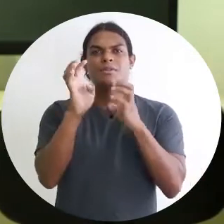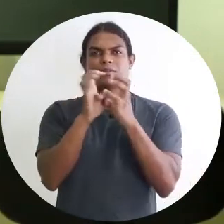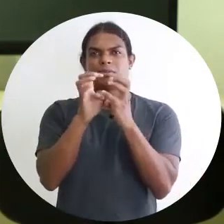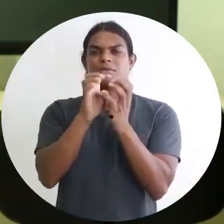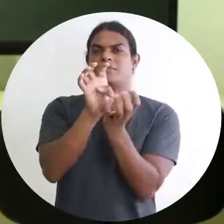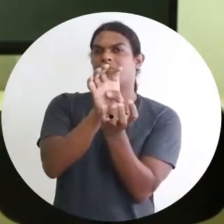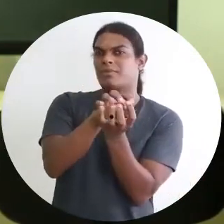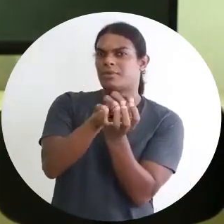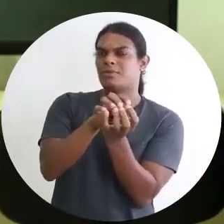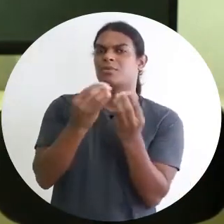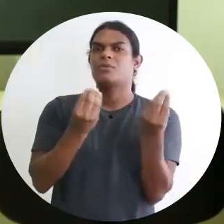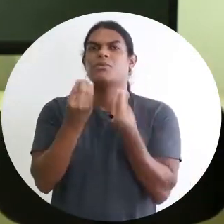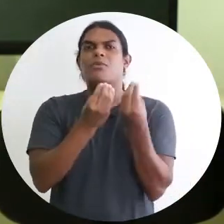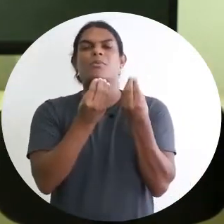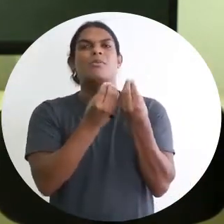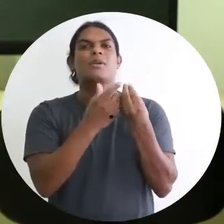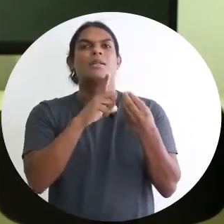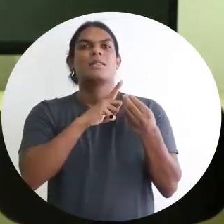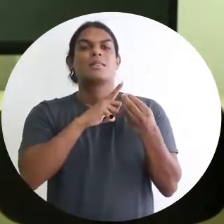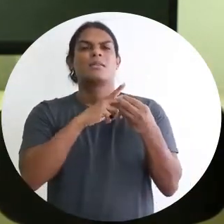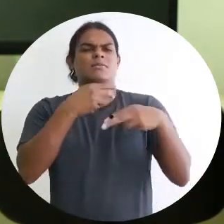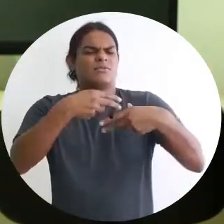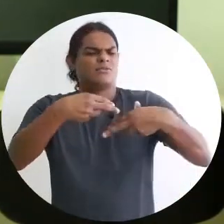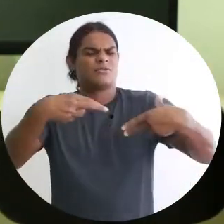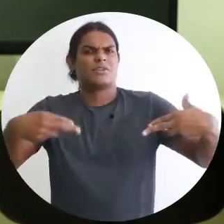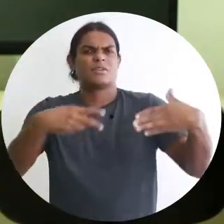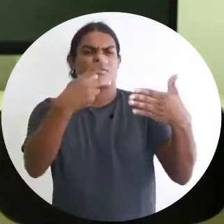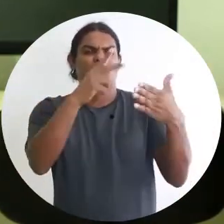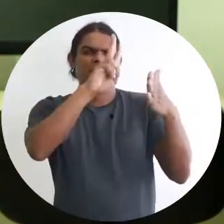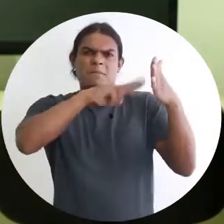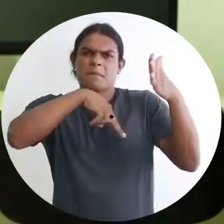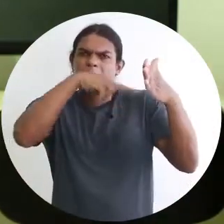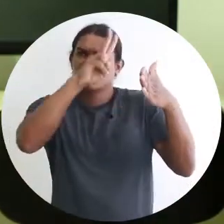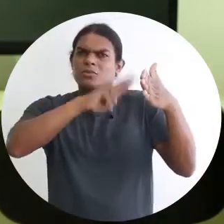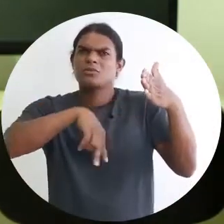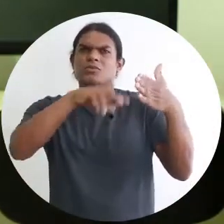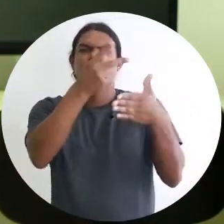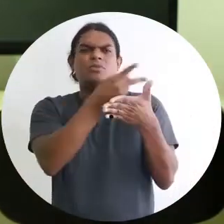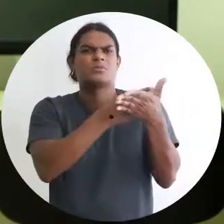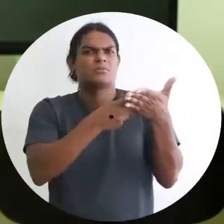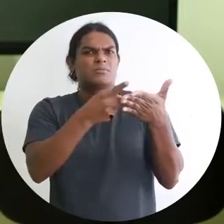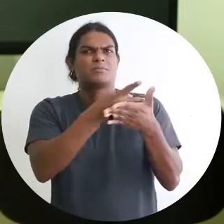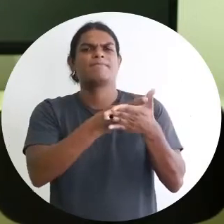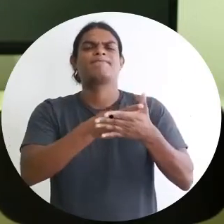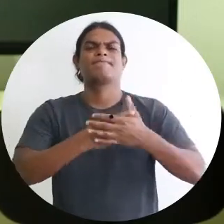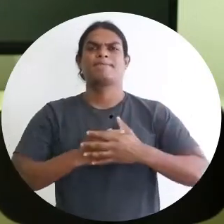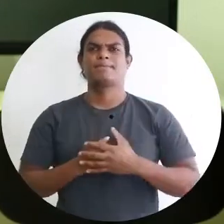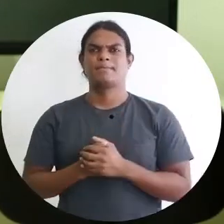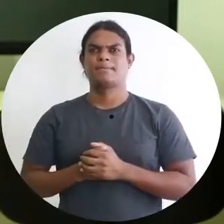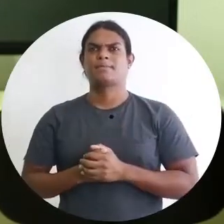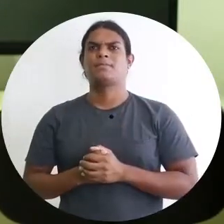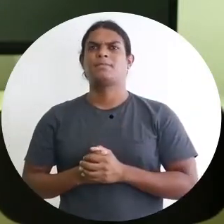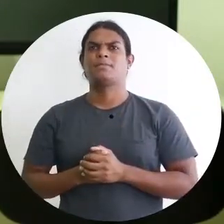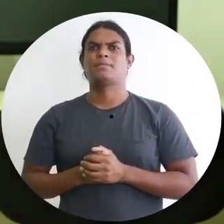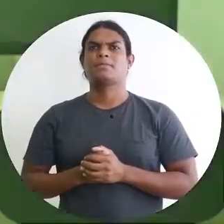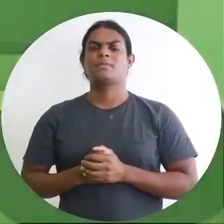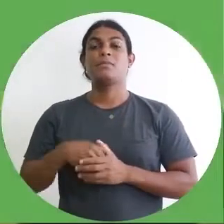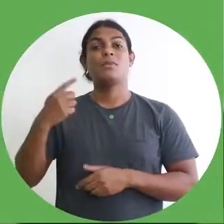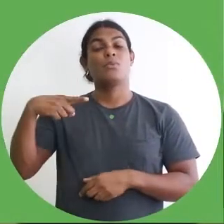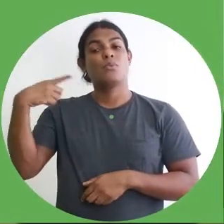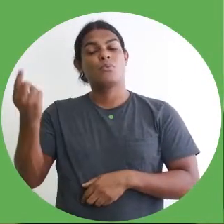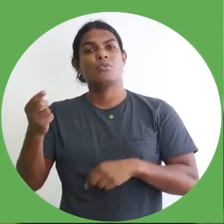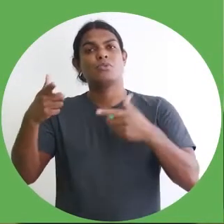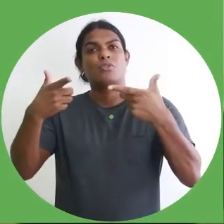pinturas regionais feitos por artistas internacionais, certo? O outro espaço cultural que eu